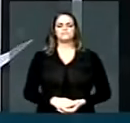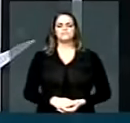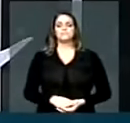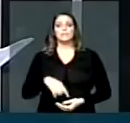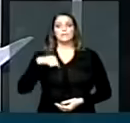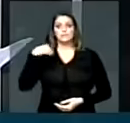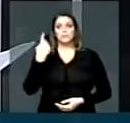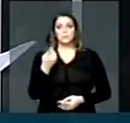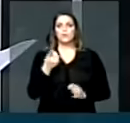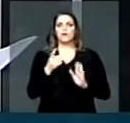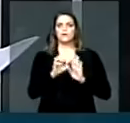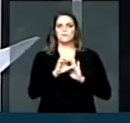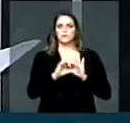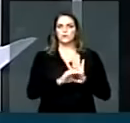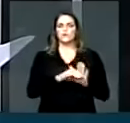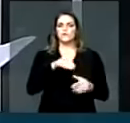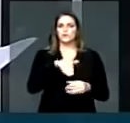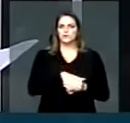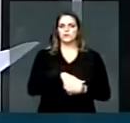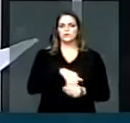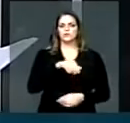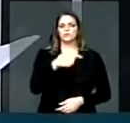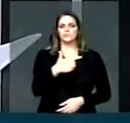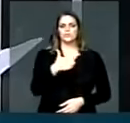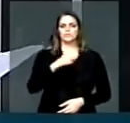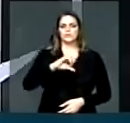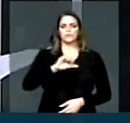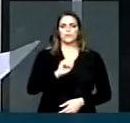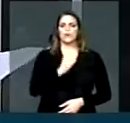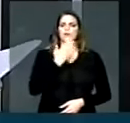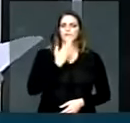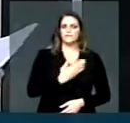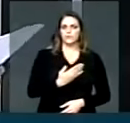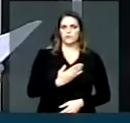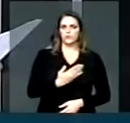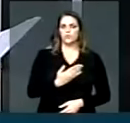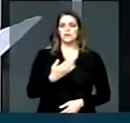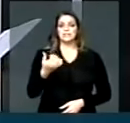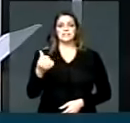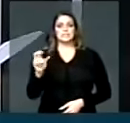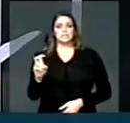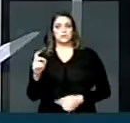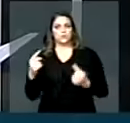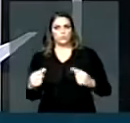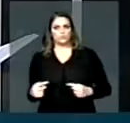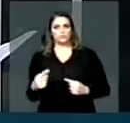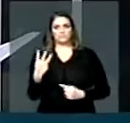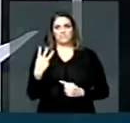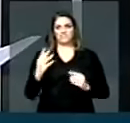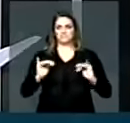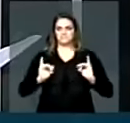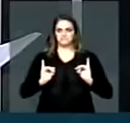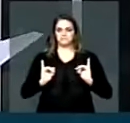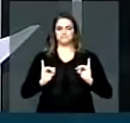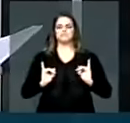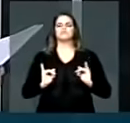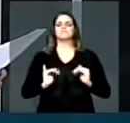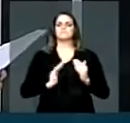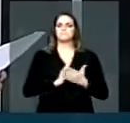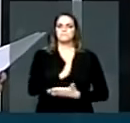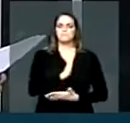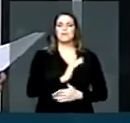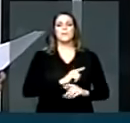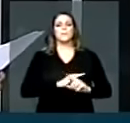votada, obtendo 298 votos a favor, 65 contra, 3 abstenções. No entanto,